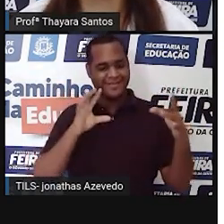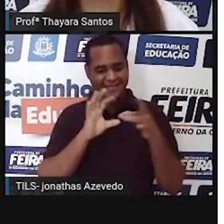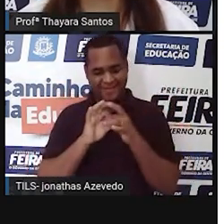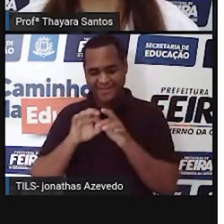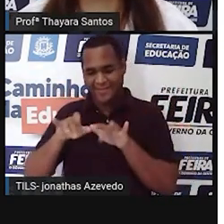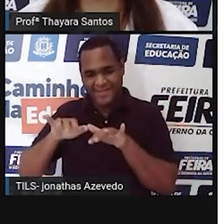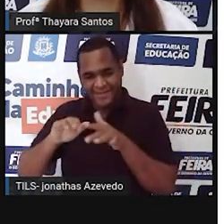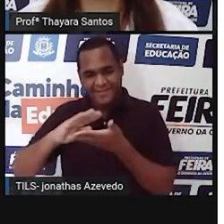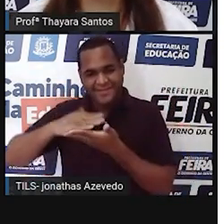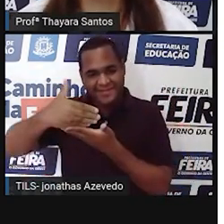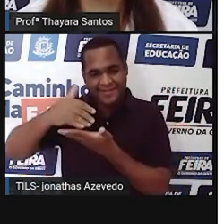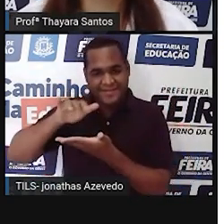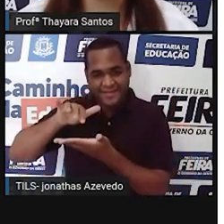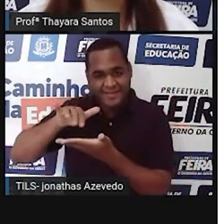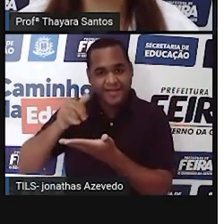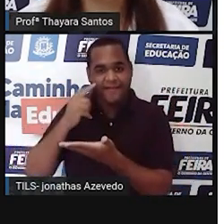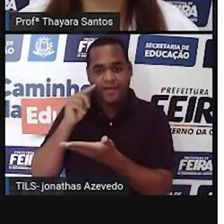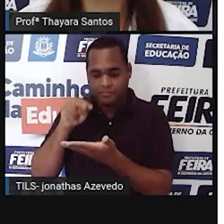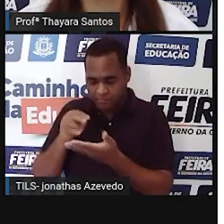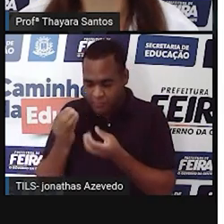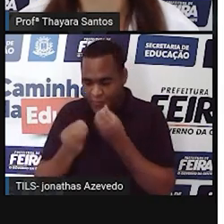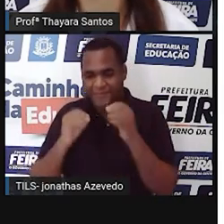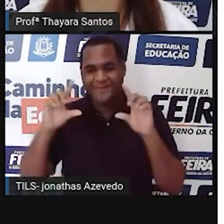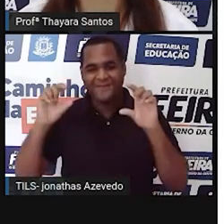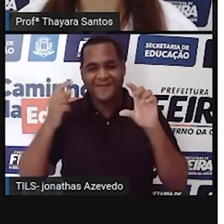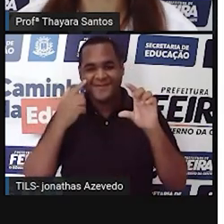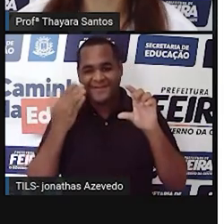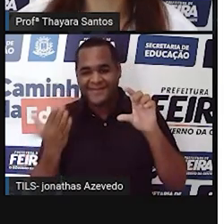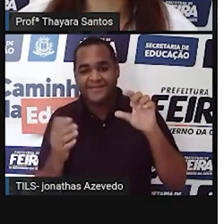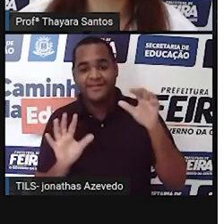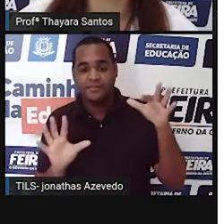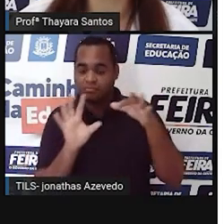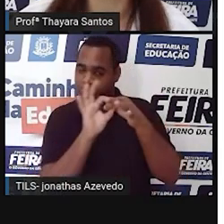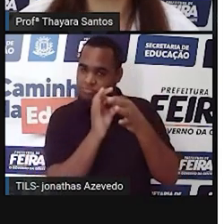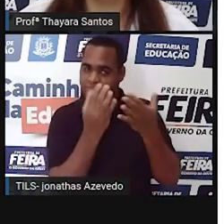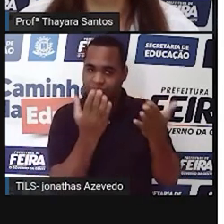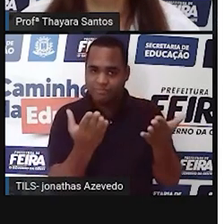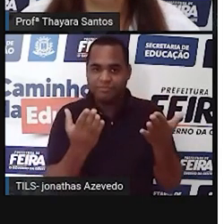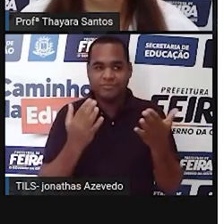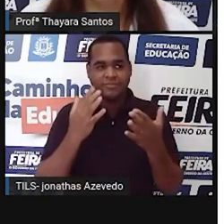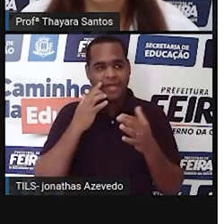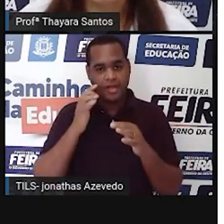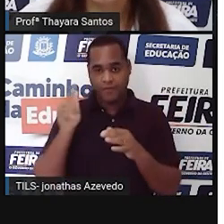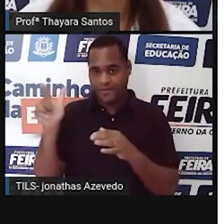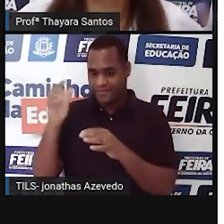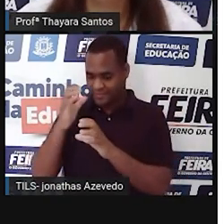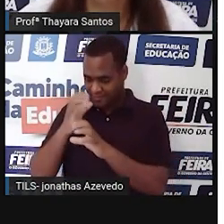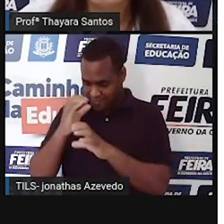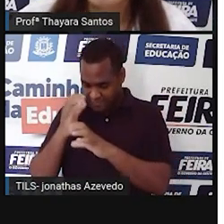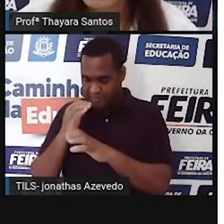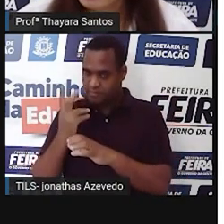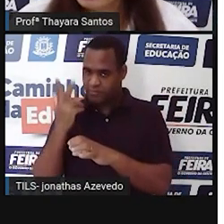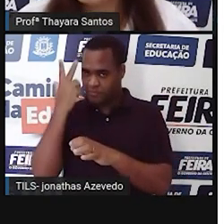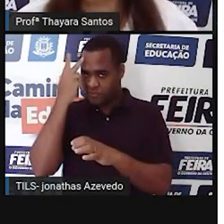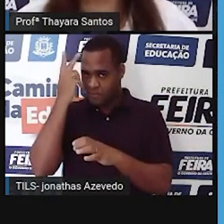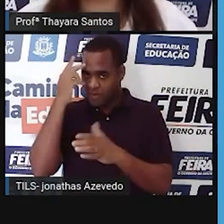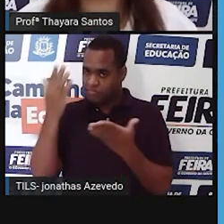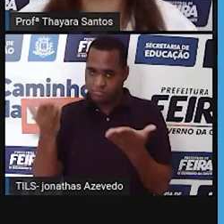computador. E o pesquisador está aqui, só olhando a imagem na tela. E esse é o microscópio óptico, que é o mais comum.